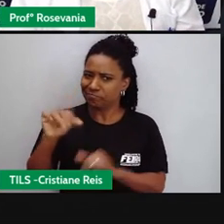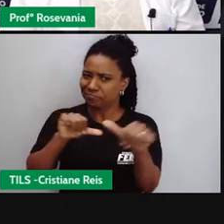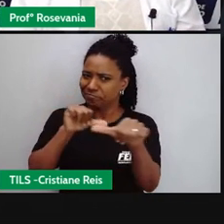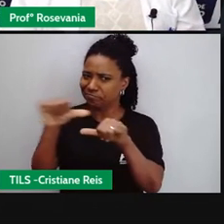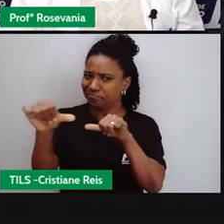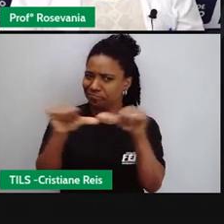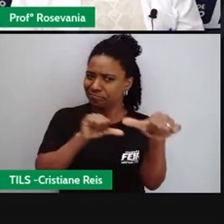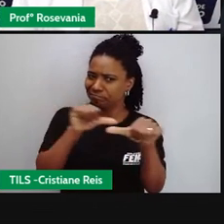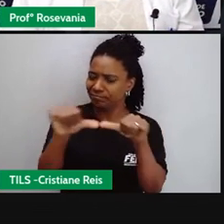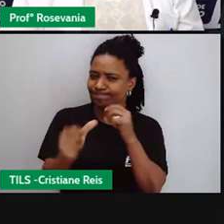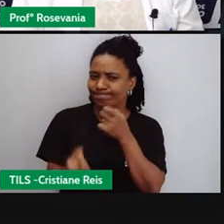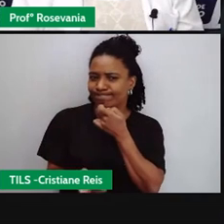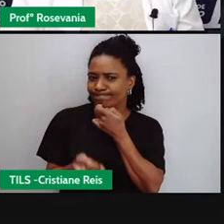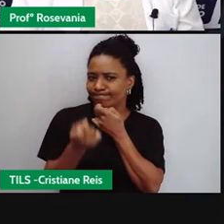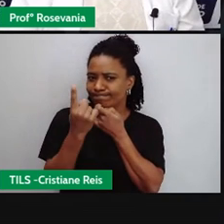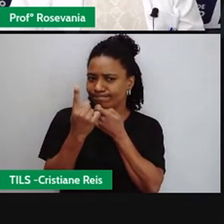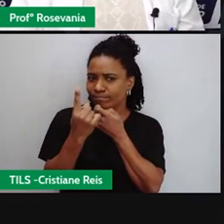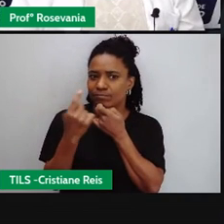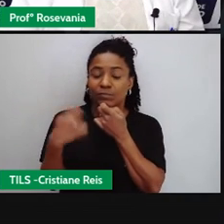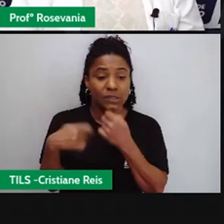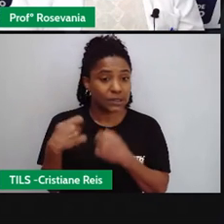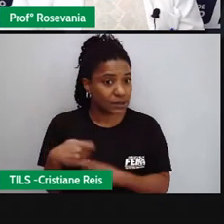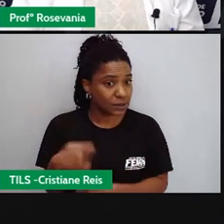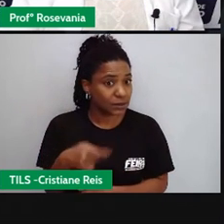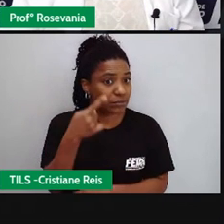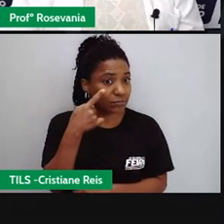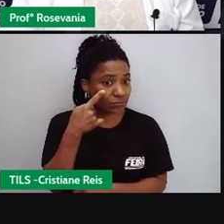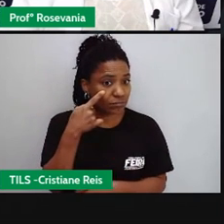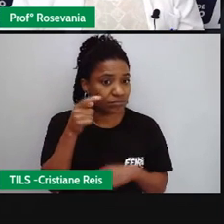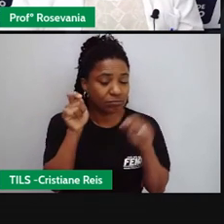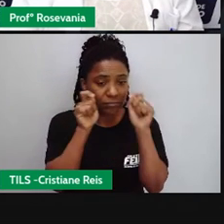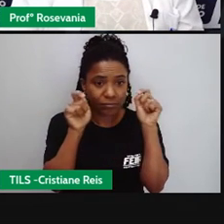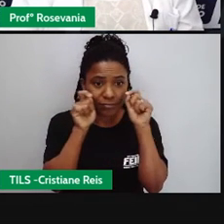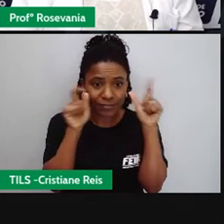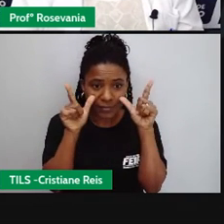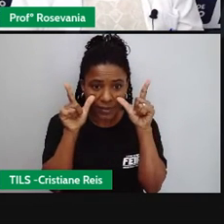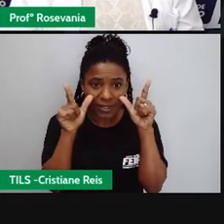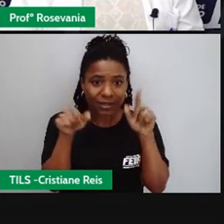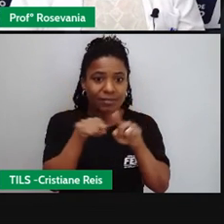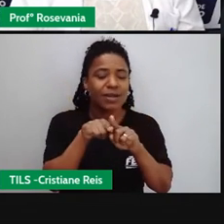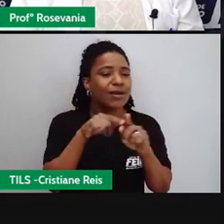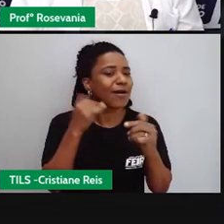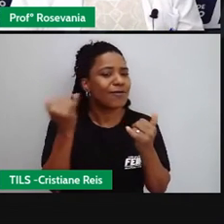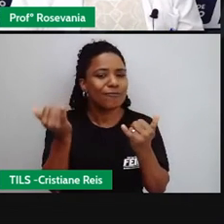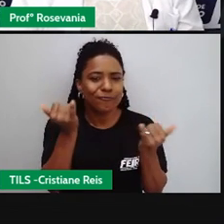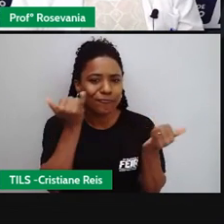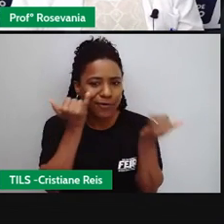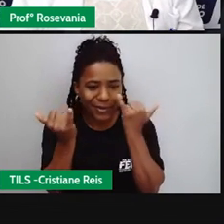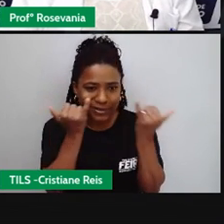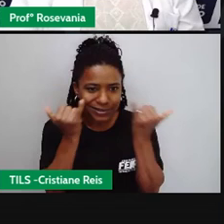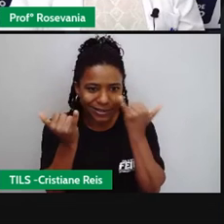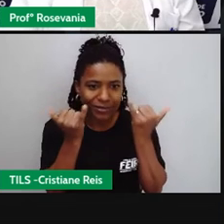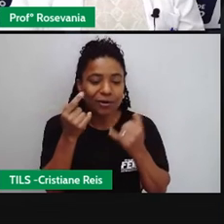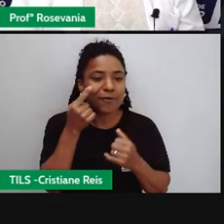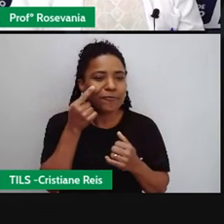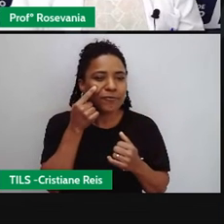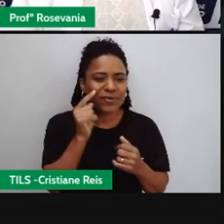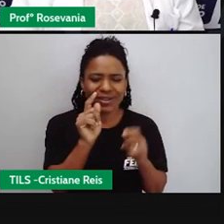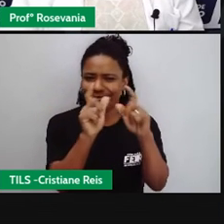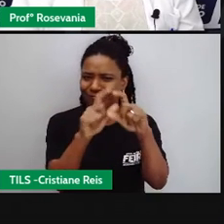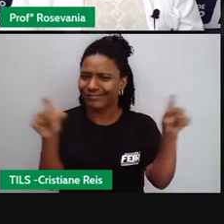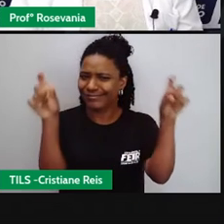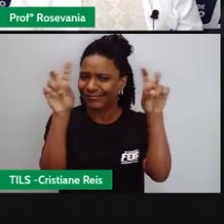isso você deve ir observando. A qualidade intrínseca da informação. Tem erro de português, a